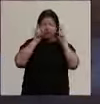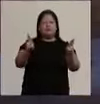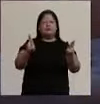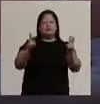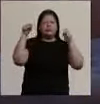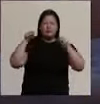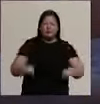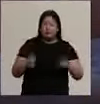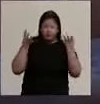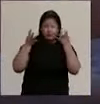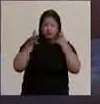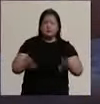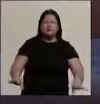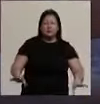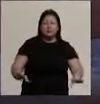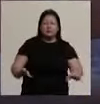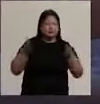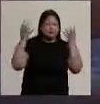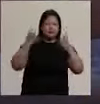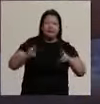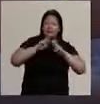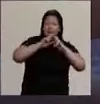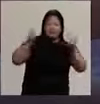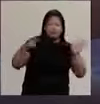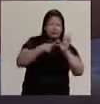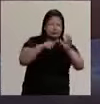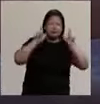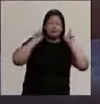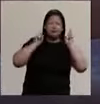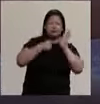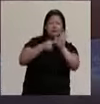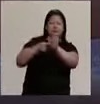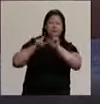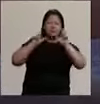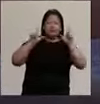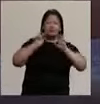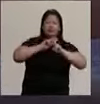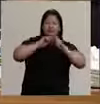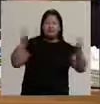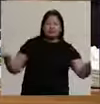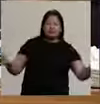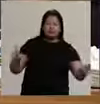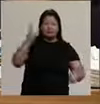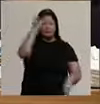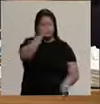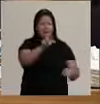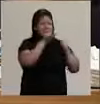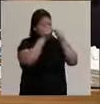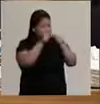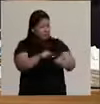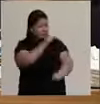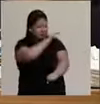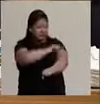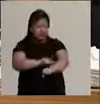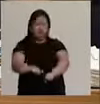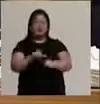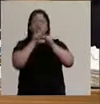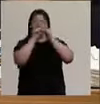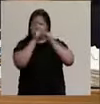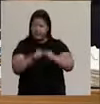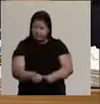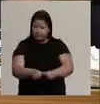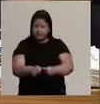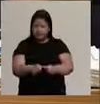aqui dentro dessa casa. Não é assim que se faz manifestação. O senhor quer ficar educadamente, o senhor